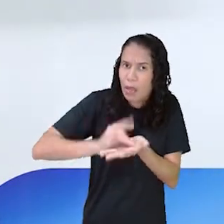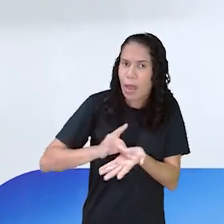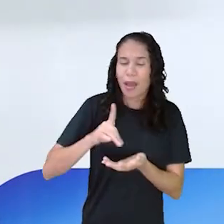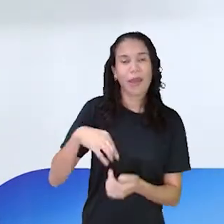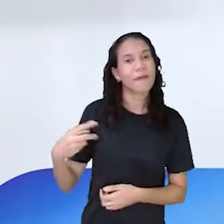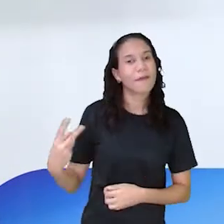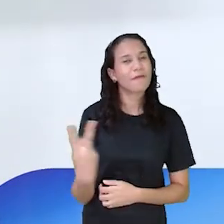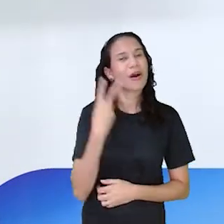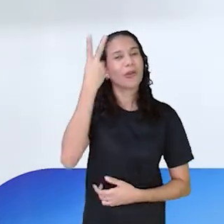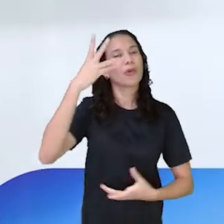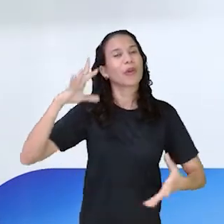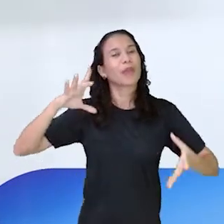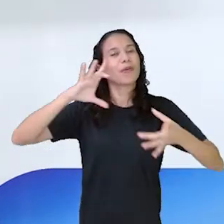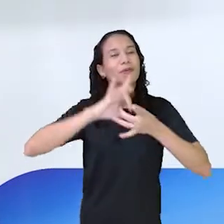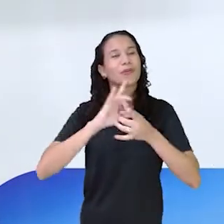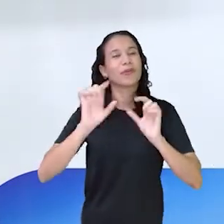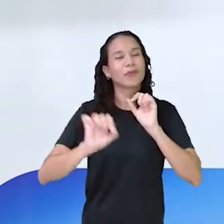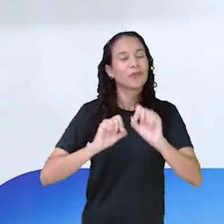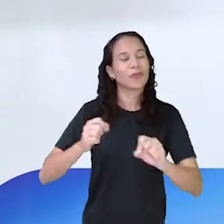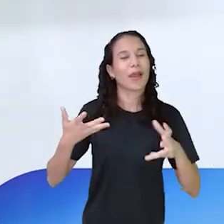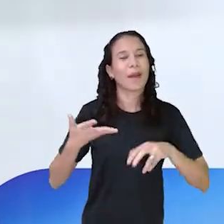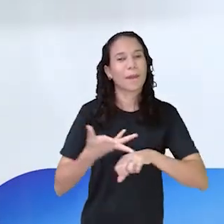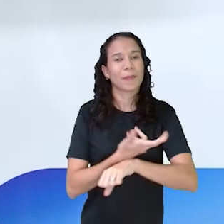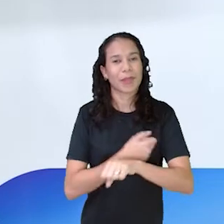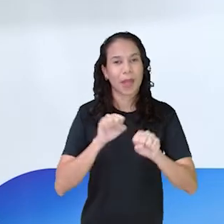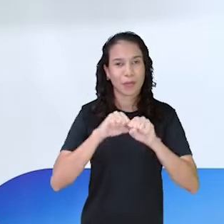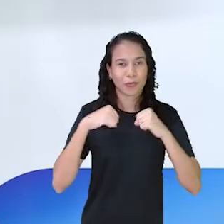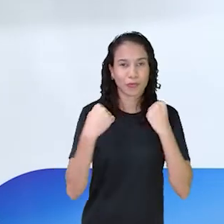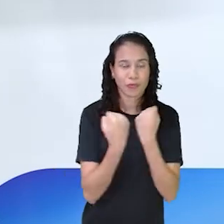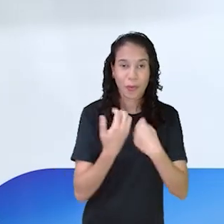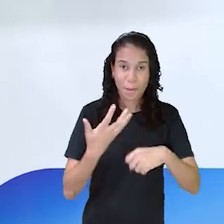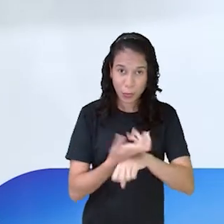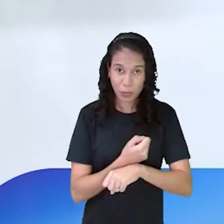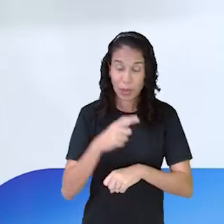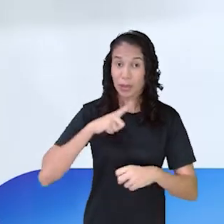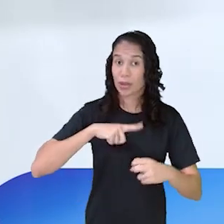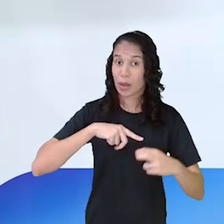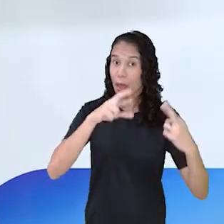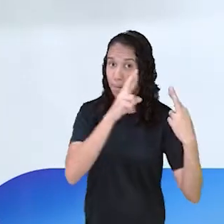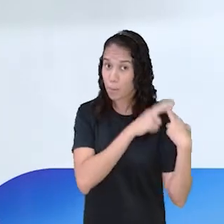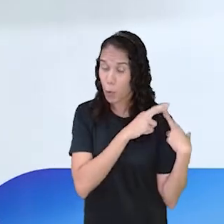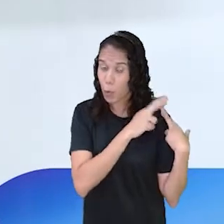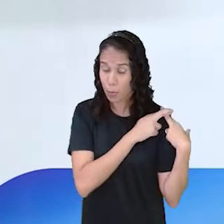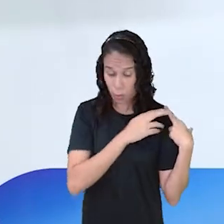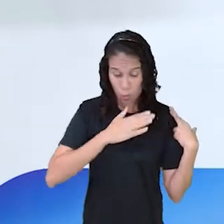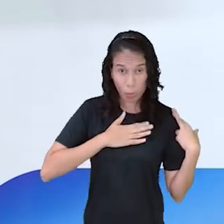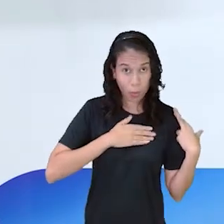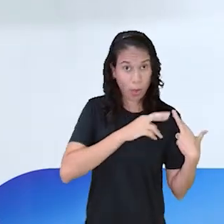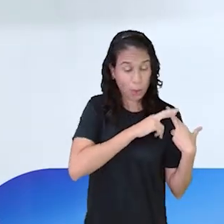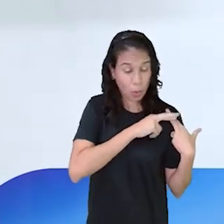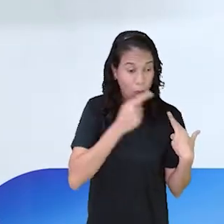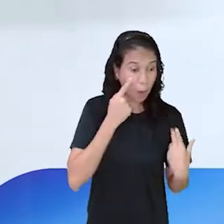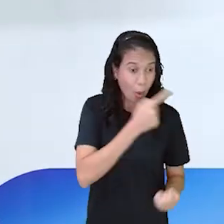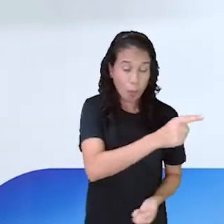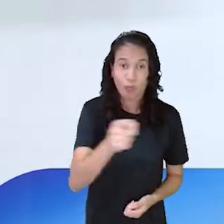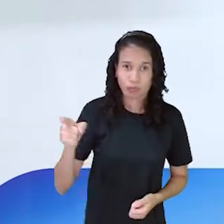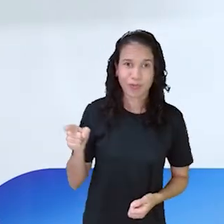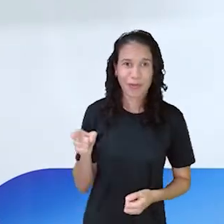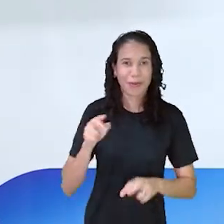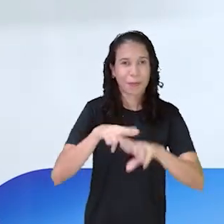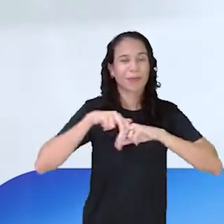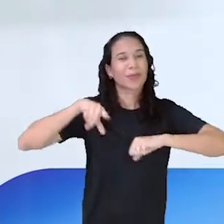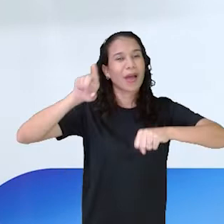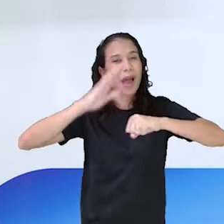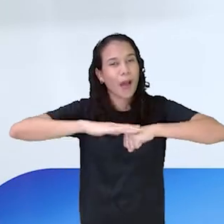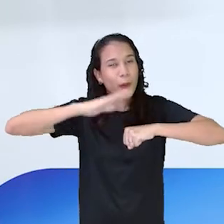que estão diretamente ligados às habilidades socioemocionais. Eu tenho responsabilidade comigo e com o outro, né? Eu tenho